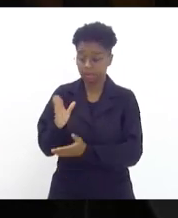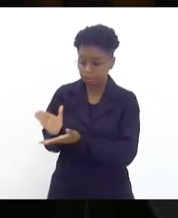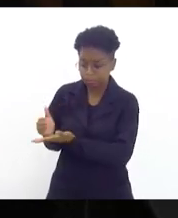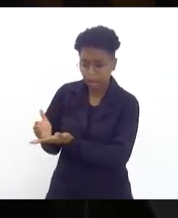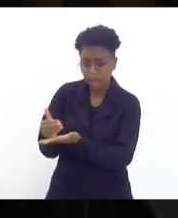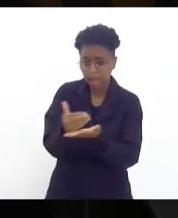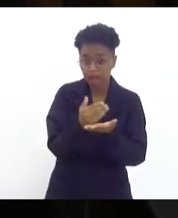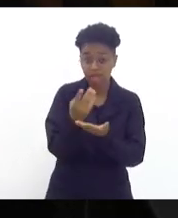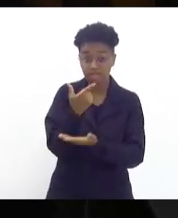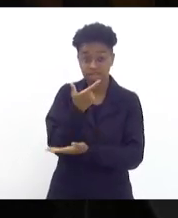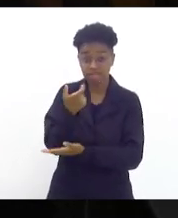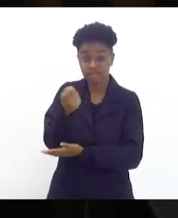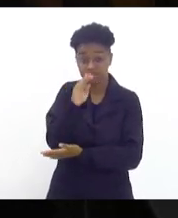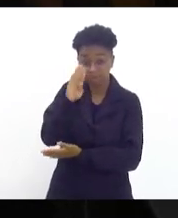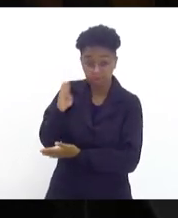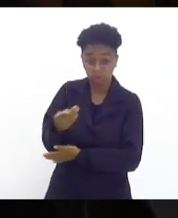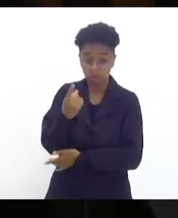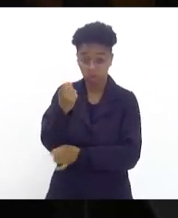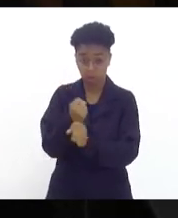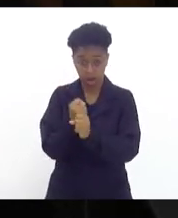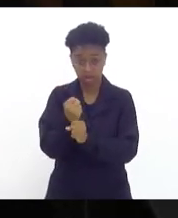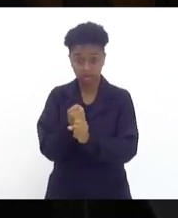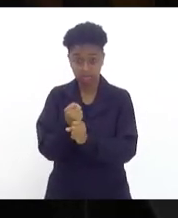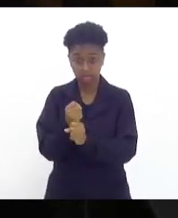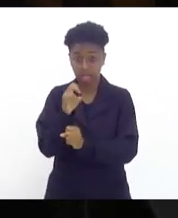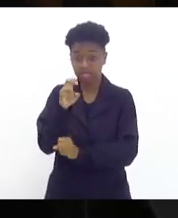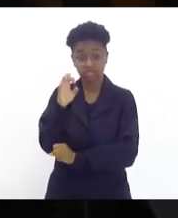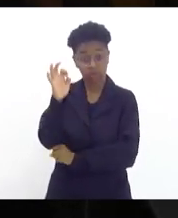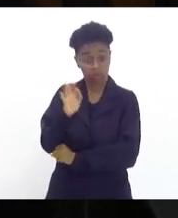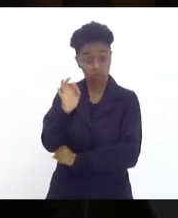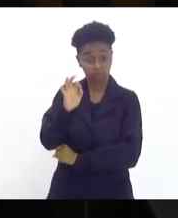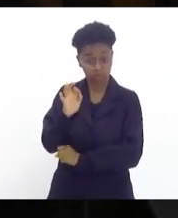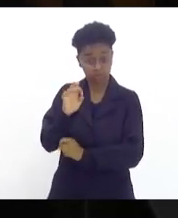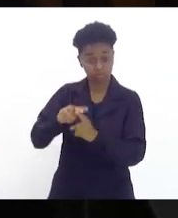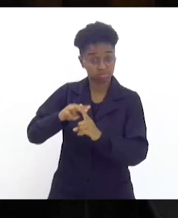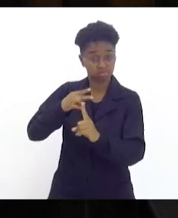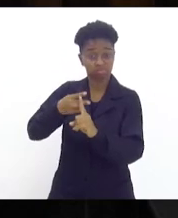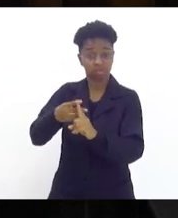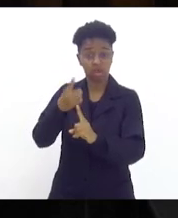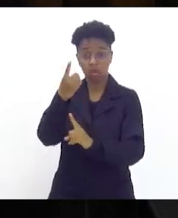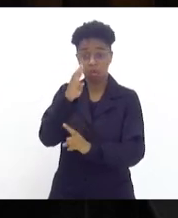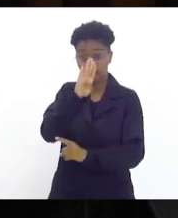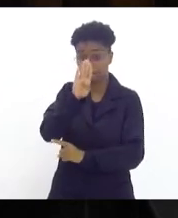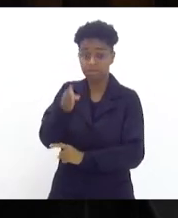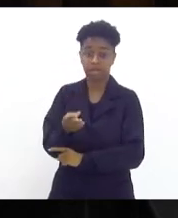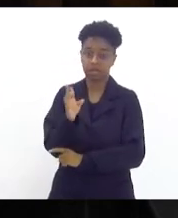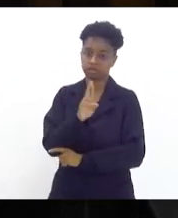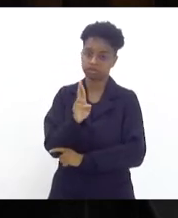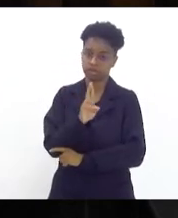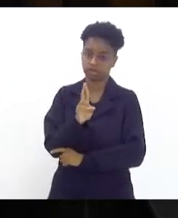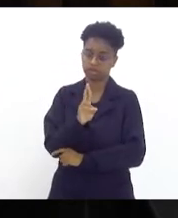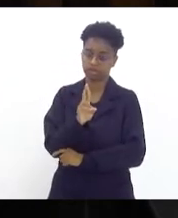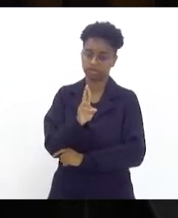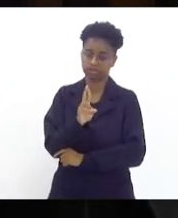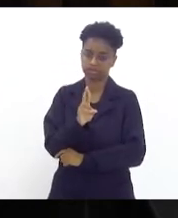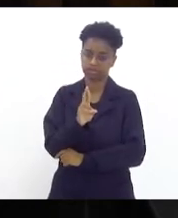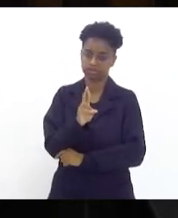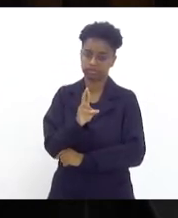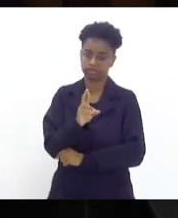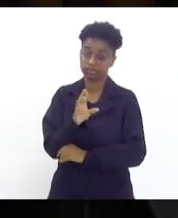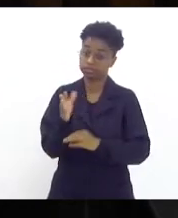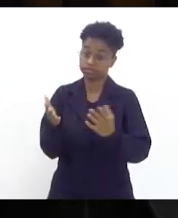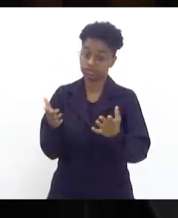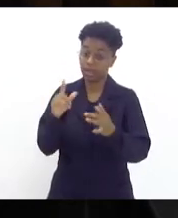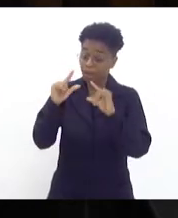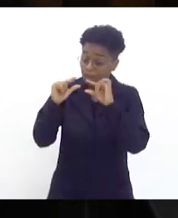20 bilhões num ano, 5%, 1 bilhão de reais. Isso eu